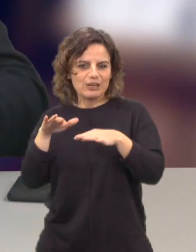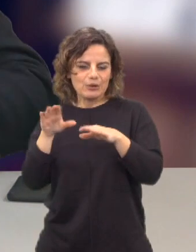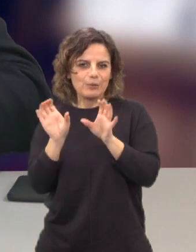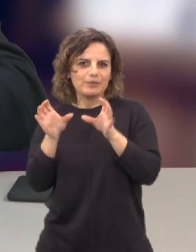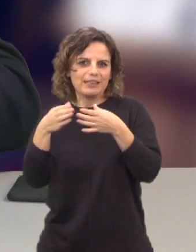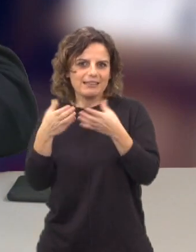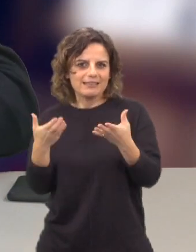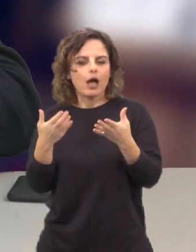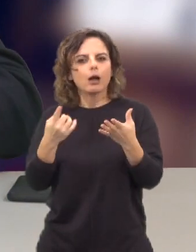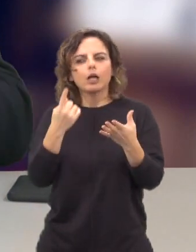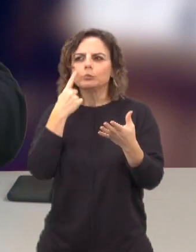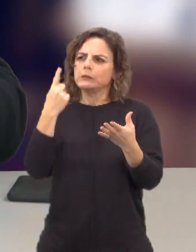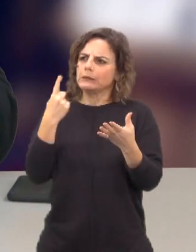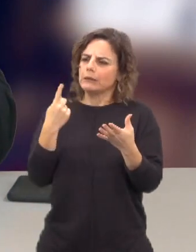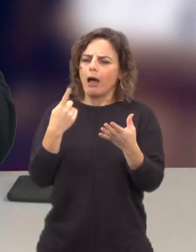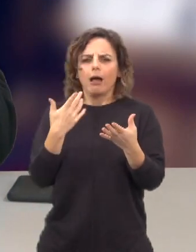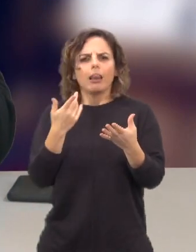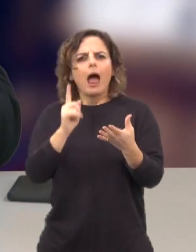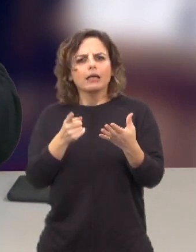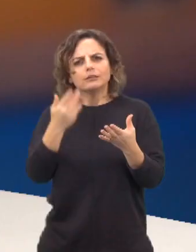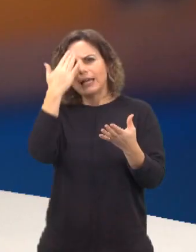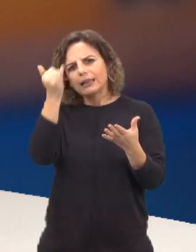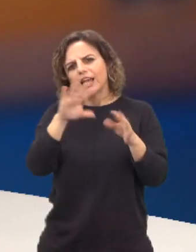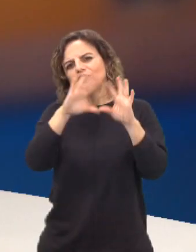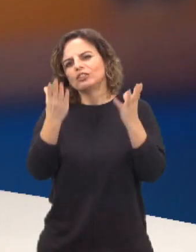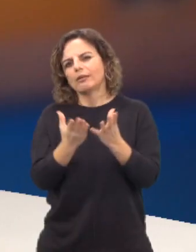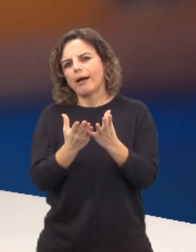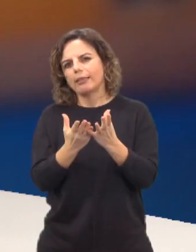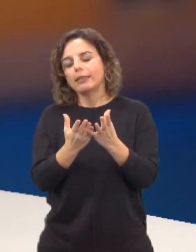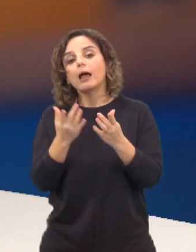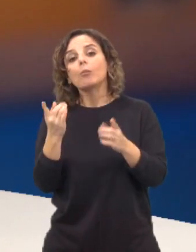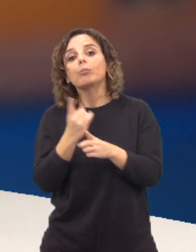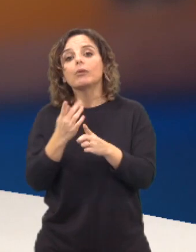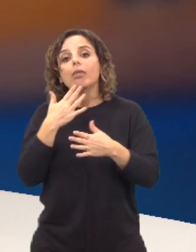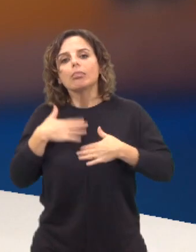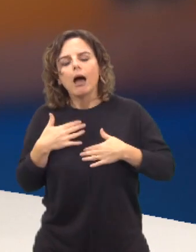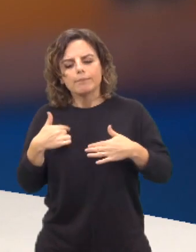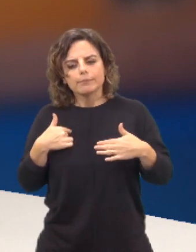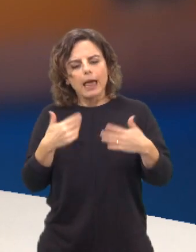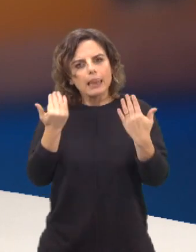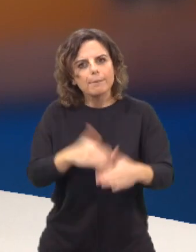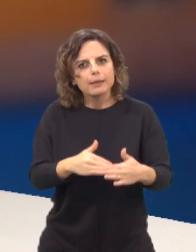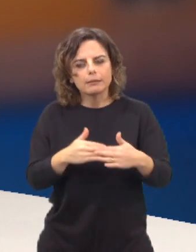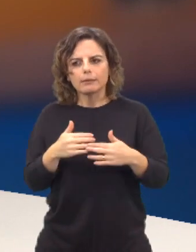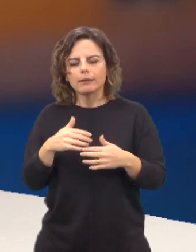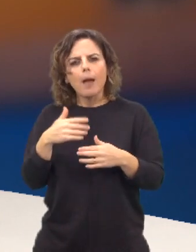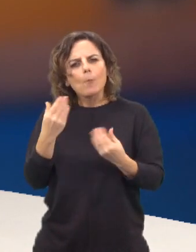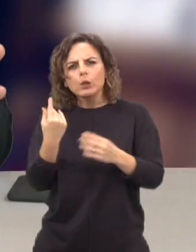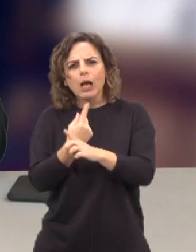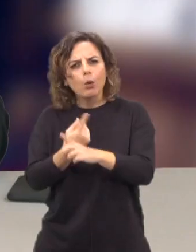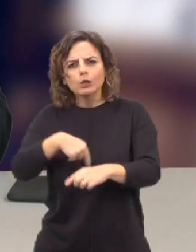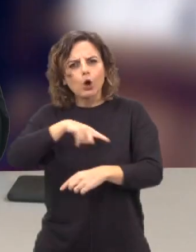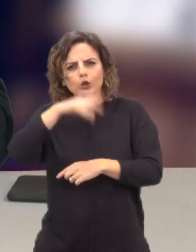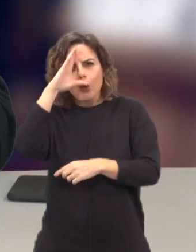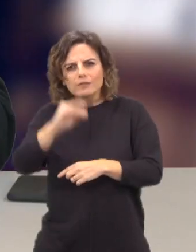especialistas em ideias gerais, ou seja, que nos deu um pouco a consciência das nossas limitações, de que é preciso perguntar, que nós somos ignorantes em